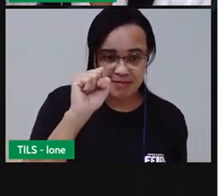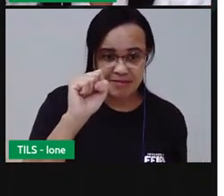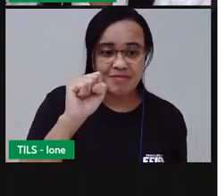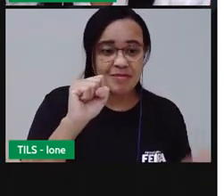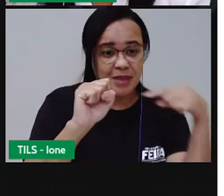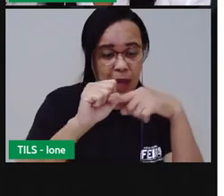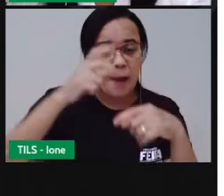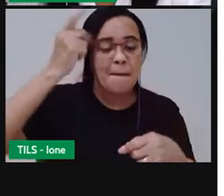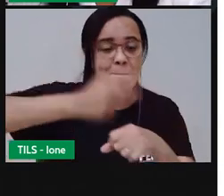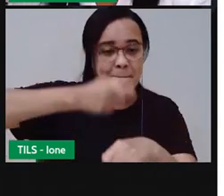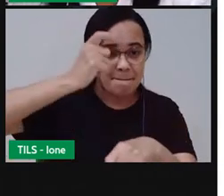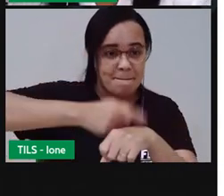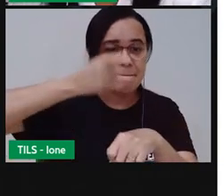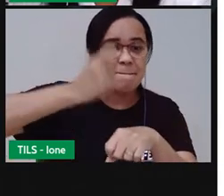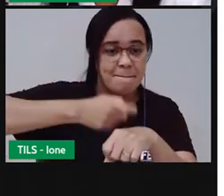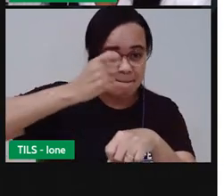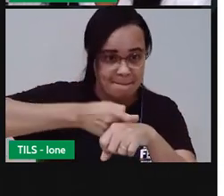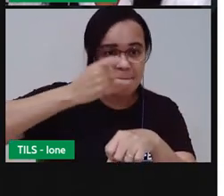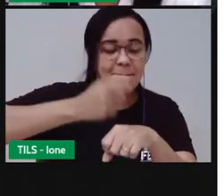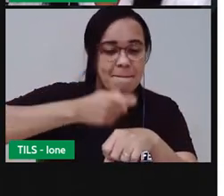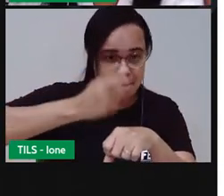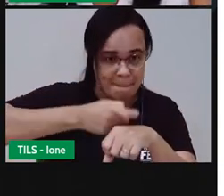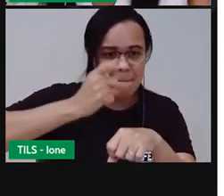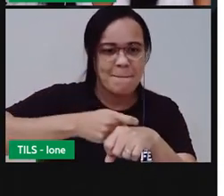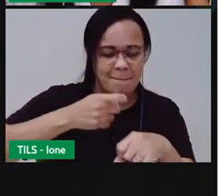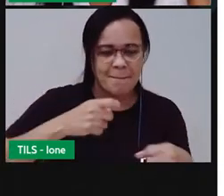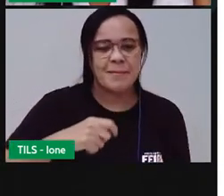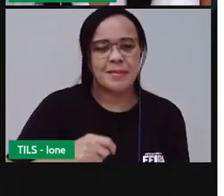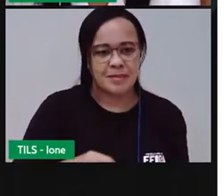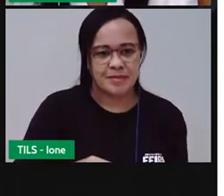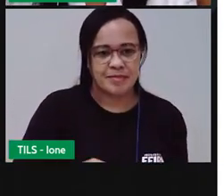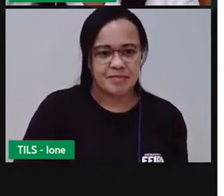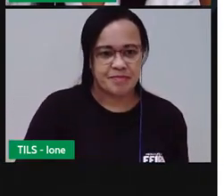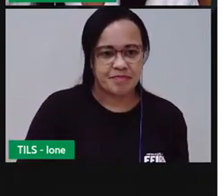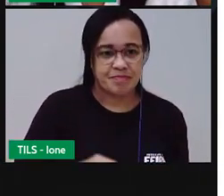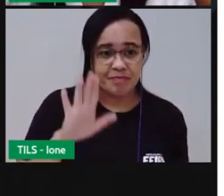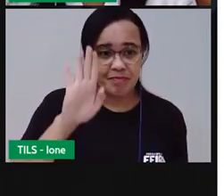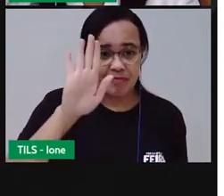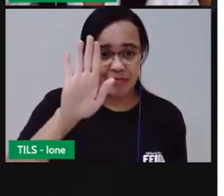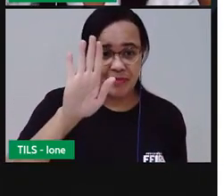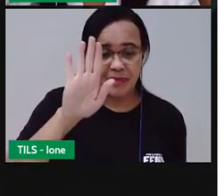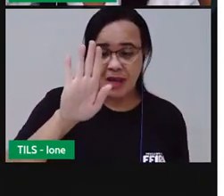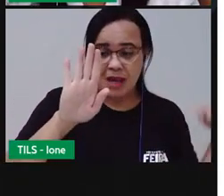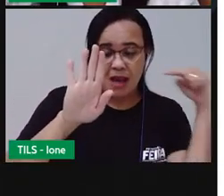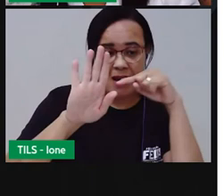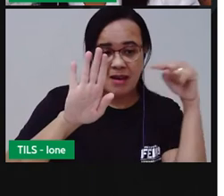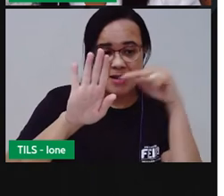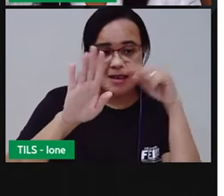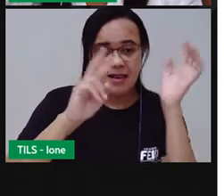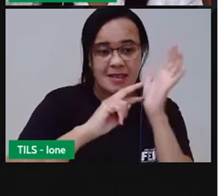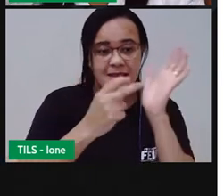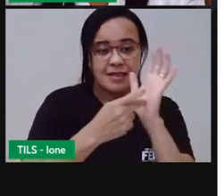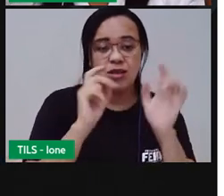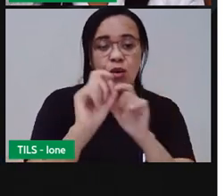Pedra, é isso? Pedra. E esse aqui? O que significa?